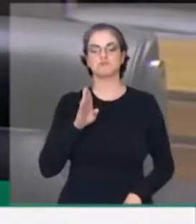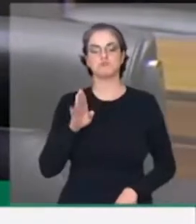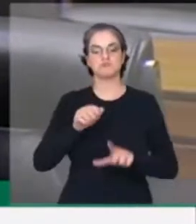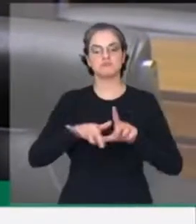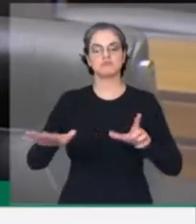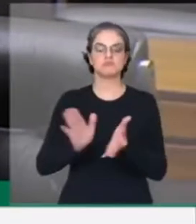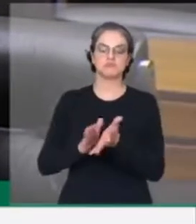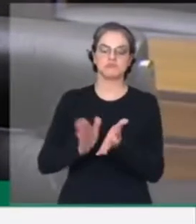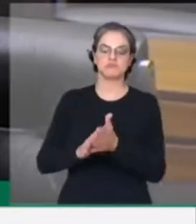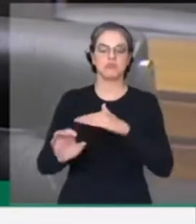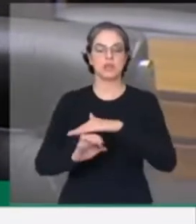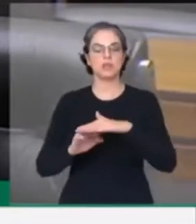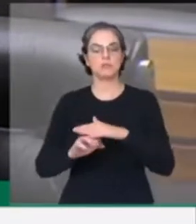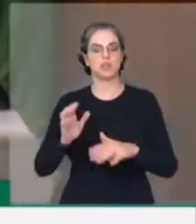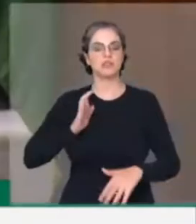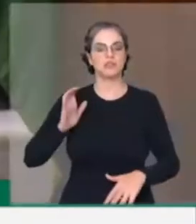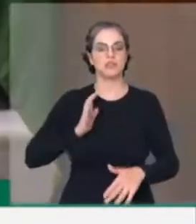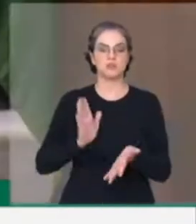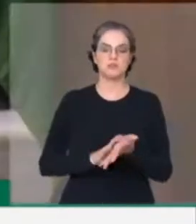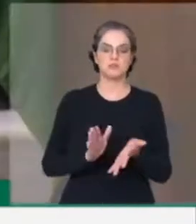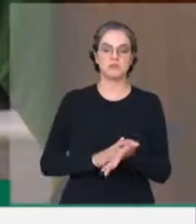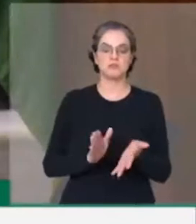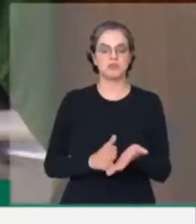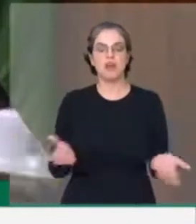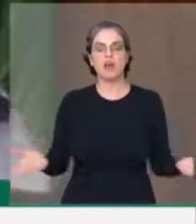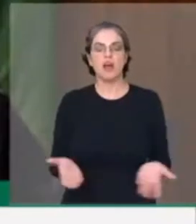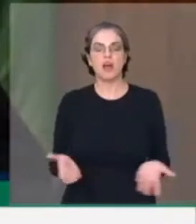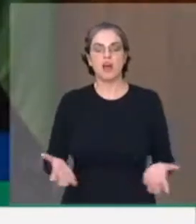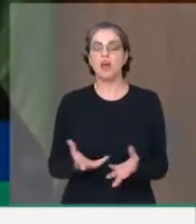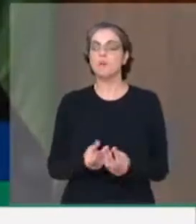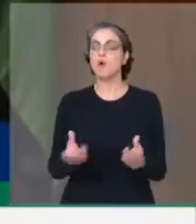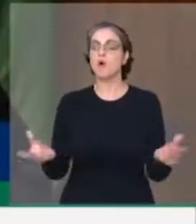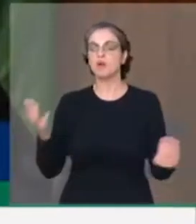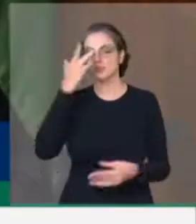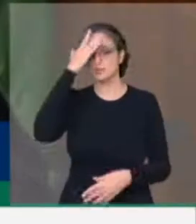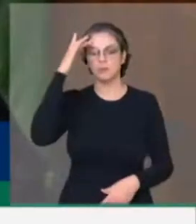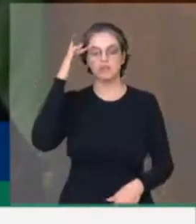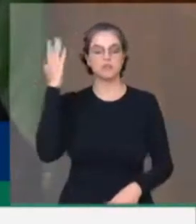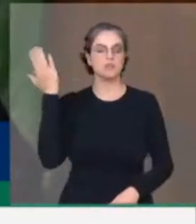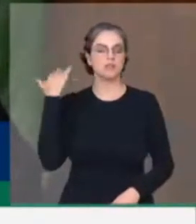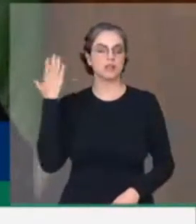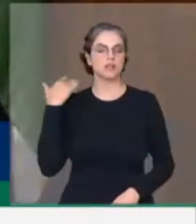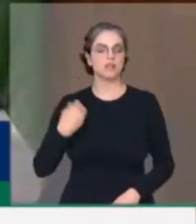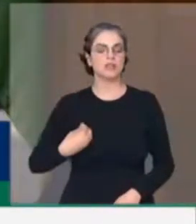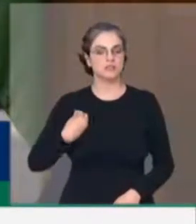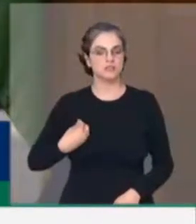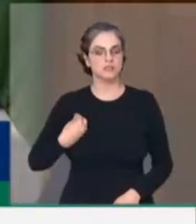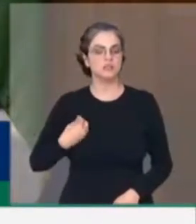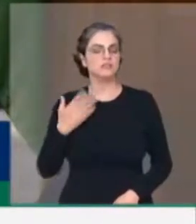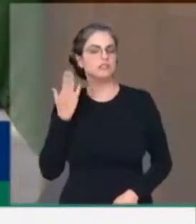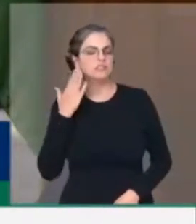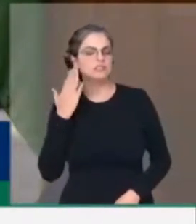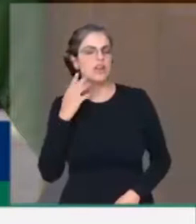empresariado aplaudiu, e muitos que estão aí, hoje, fizeram um coro, sabendo que